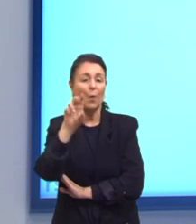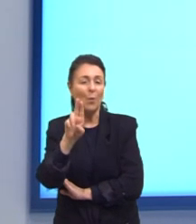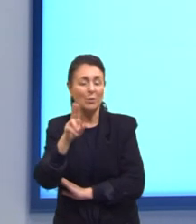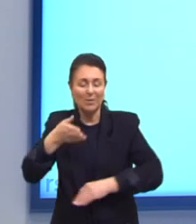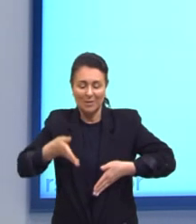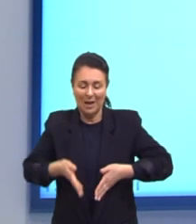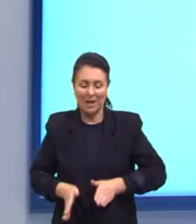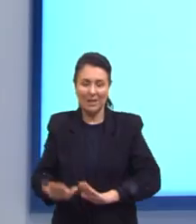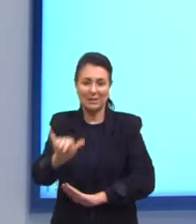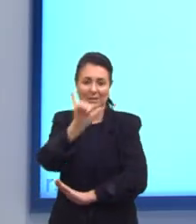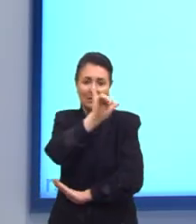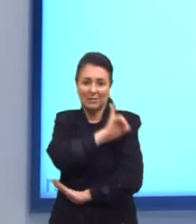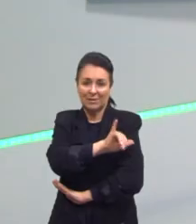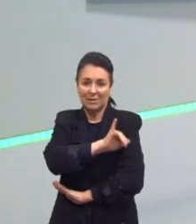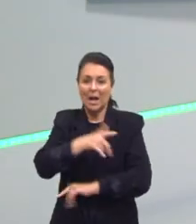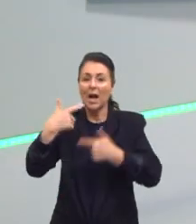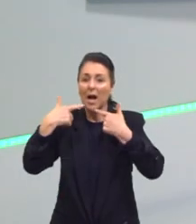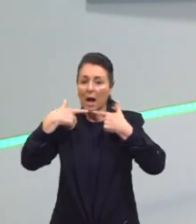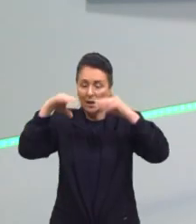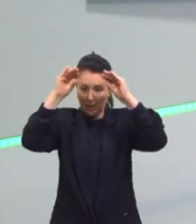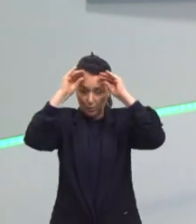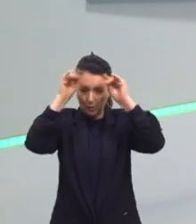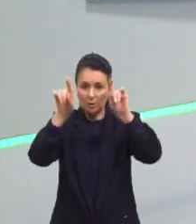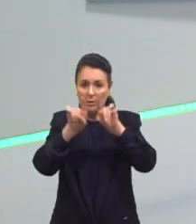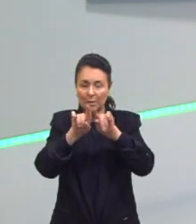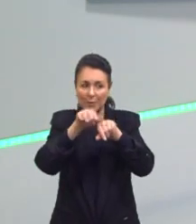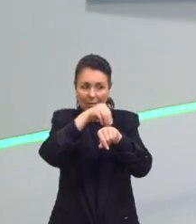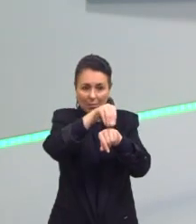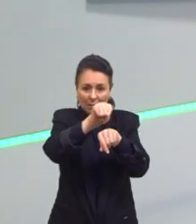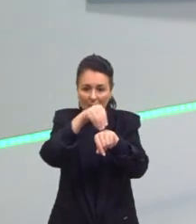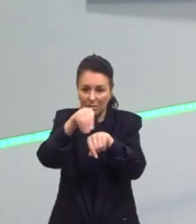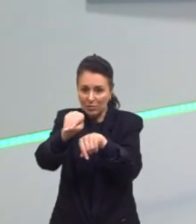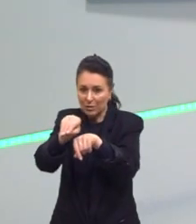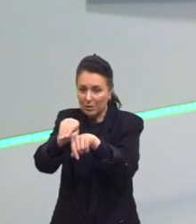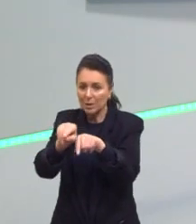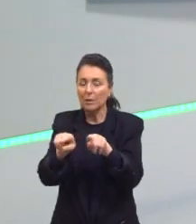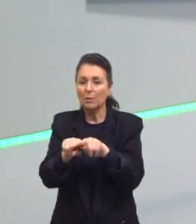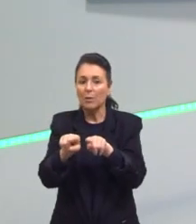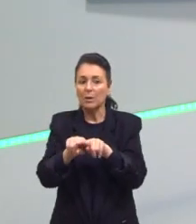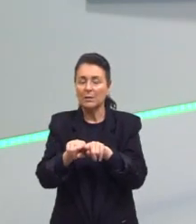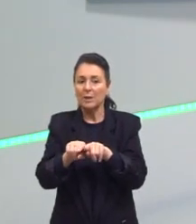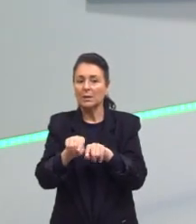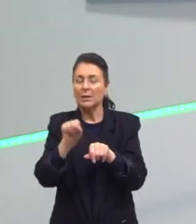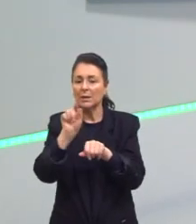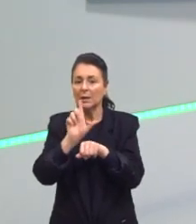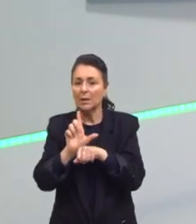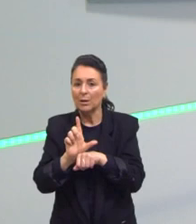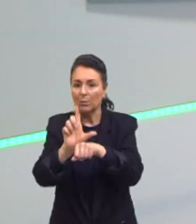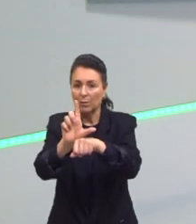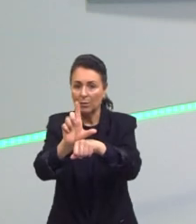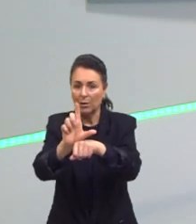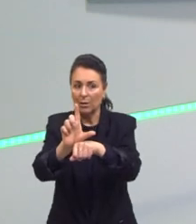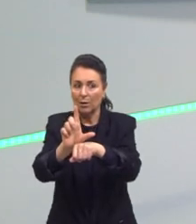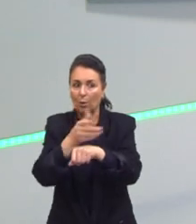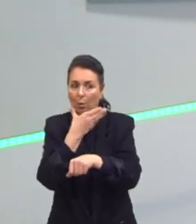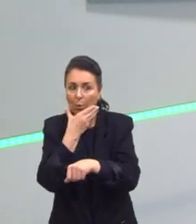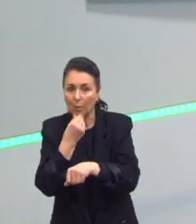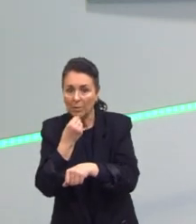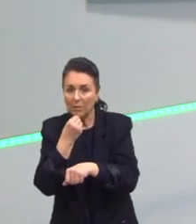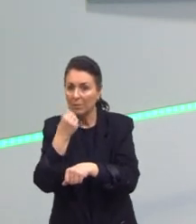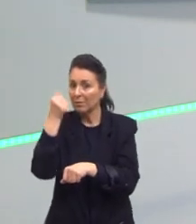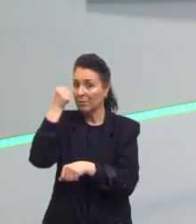A linguagem também oferece pistas Que permitem dizer Se o locutor é homem Ou mulher